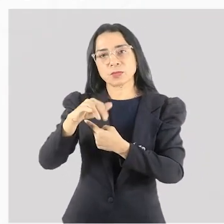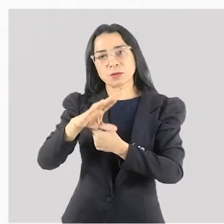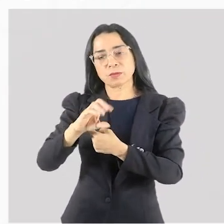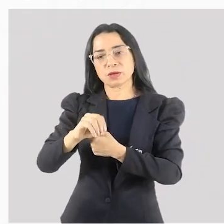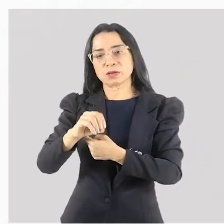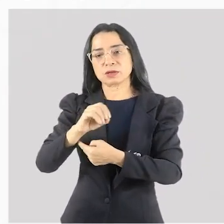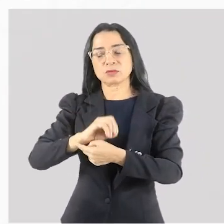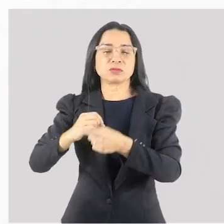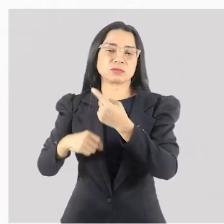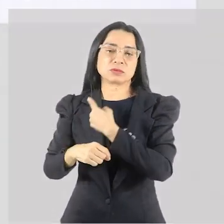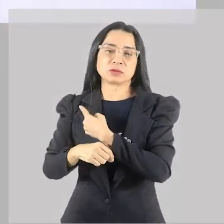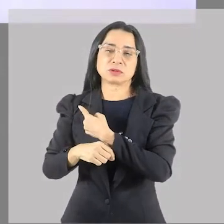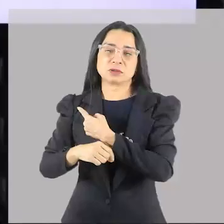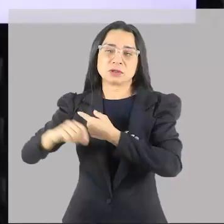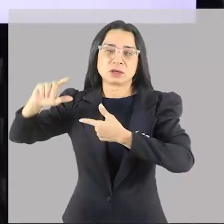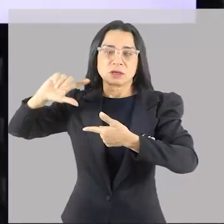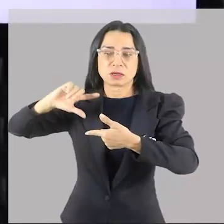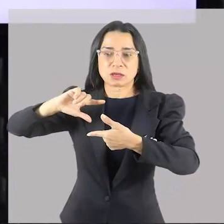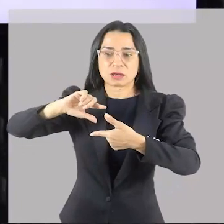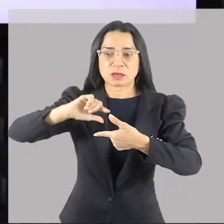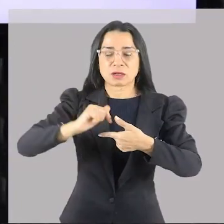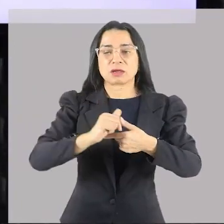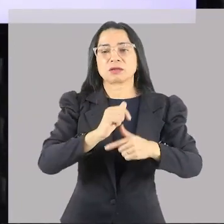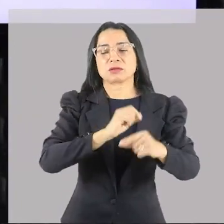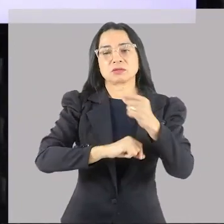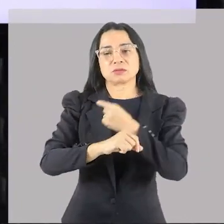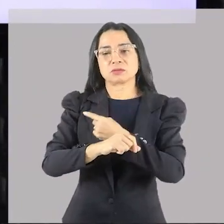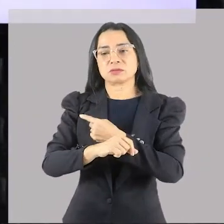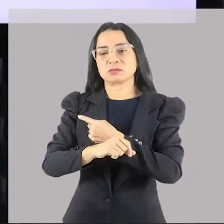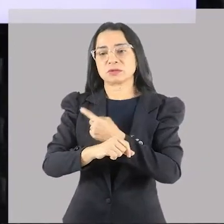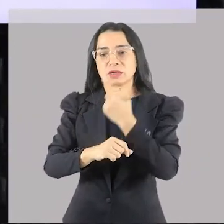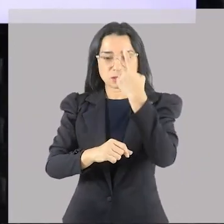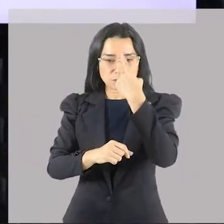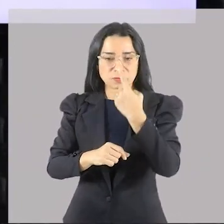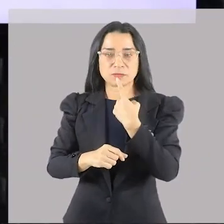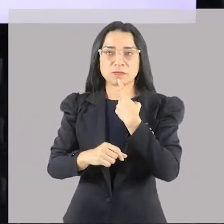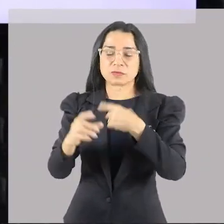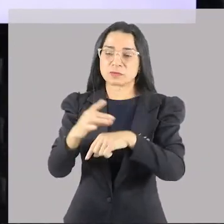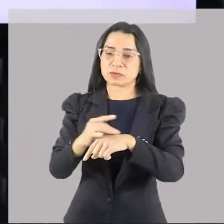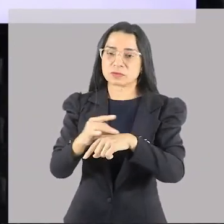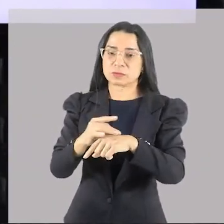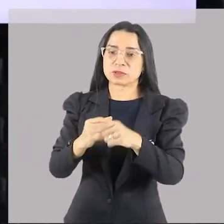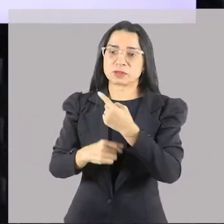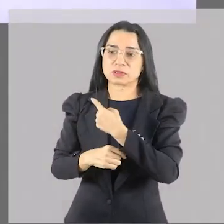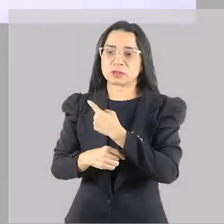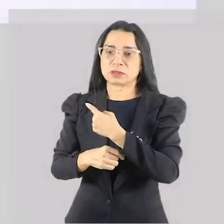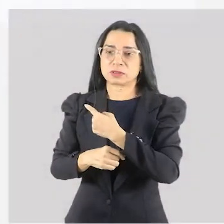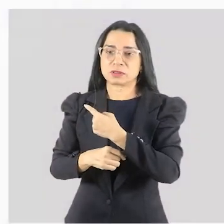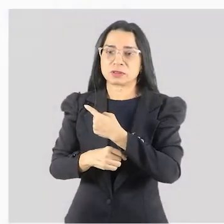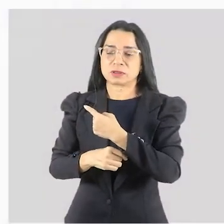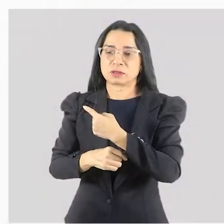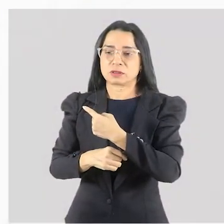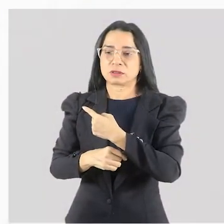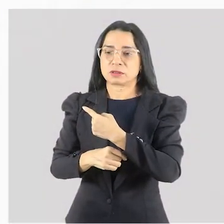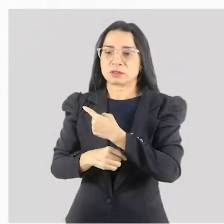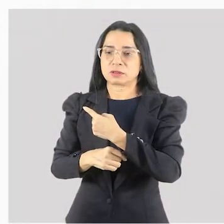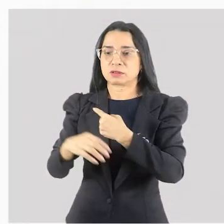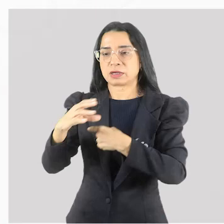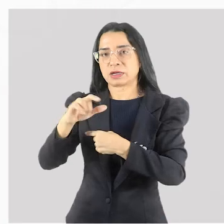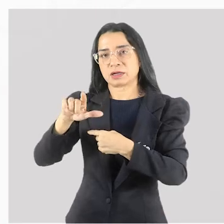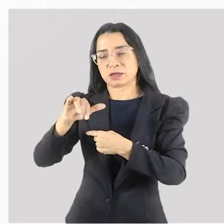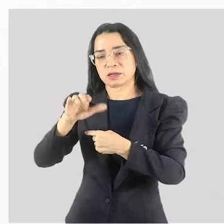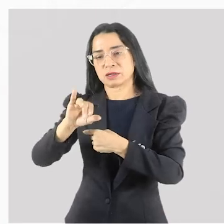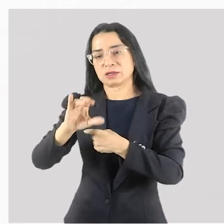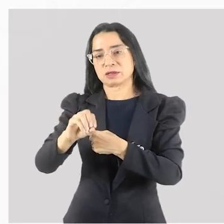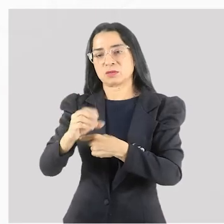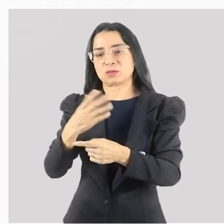de figura. Enquanto este é figuras pretas no fundo, na cor original do vaso, o período clássico é o inverso.